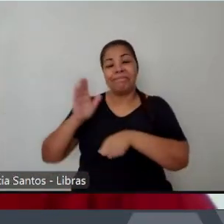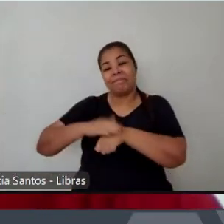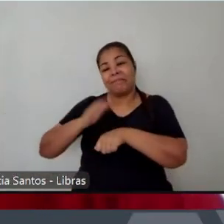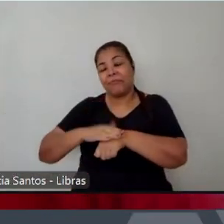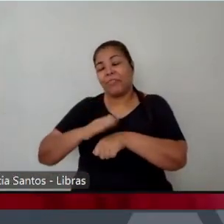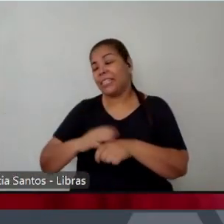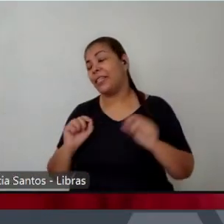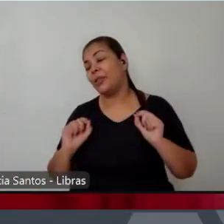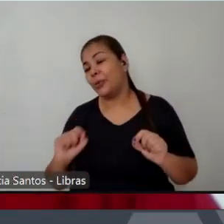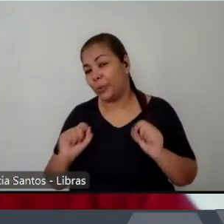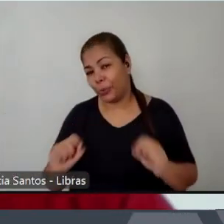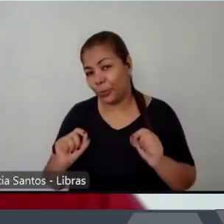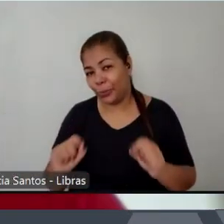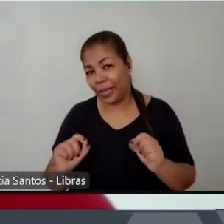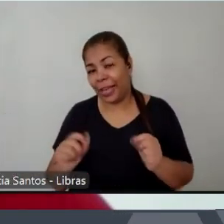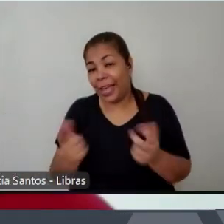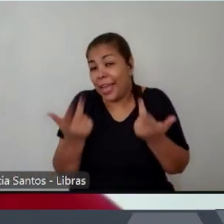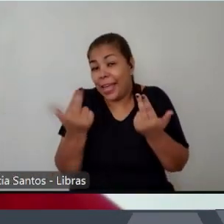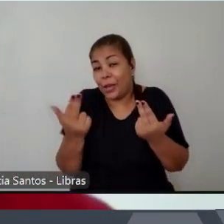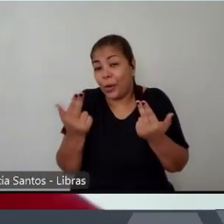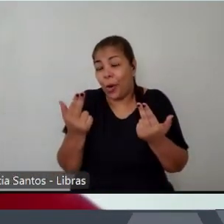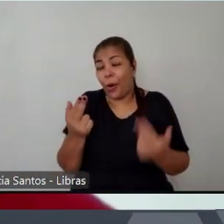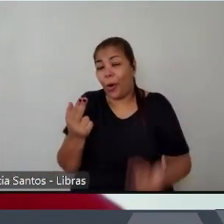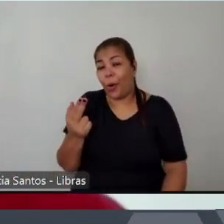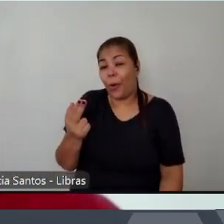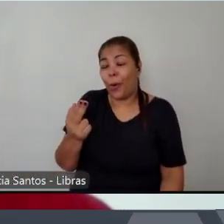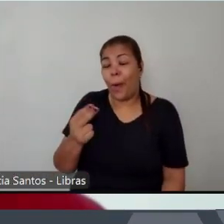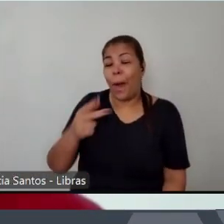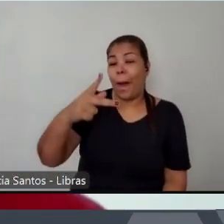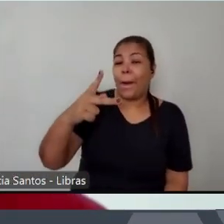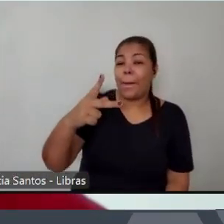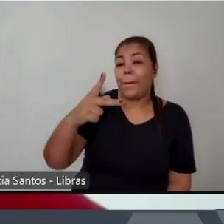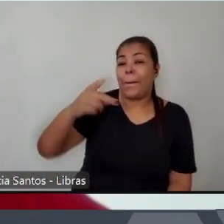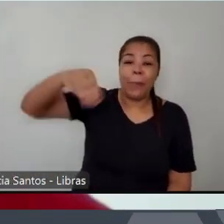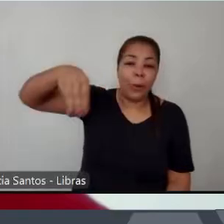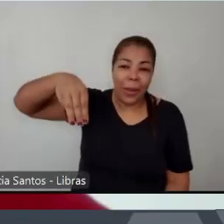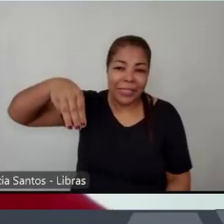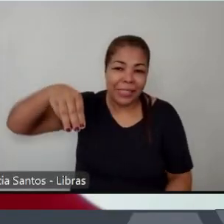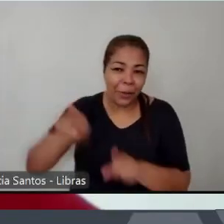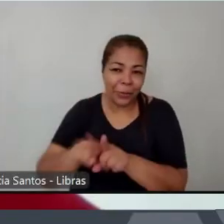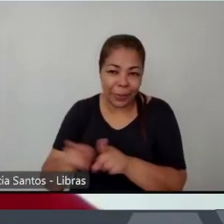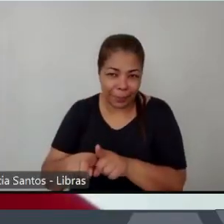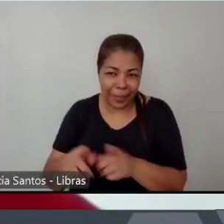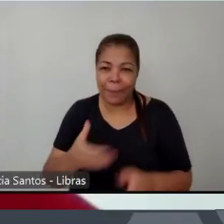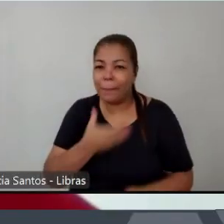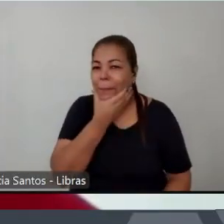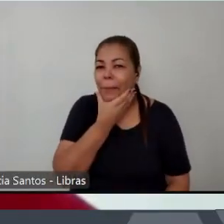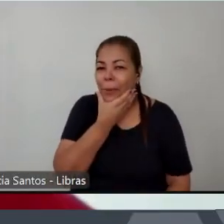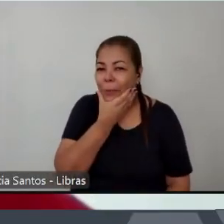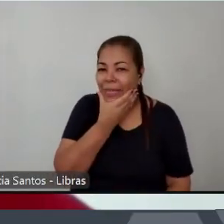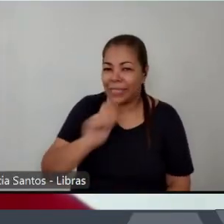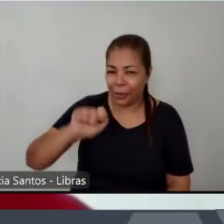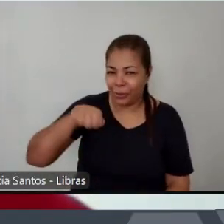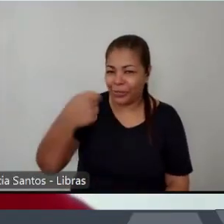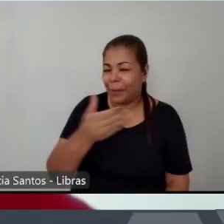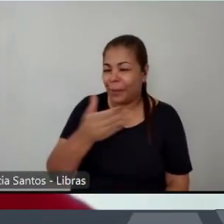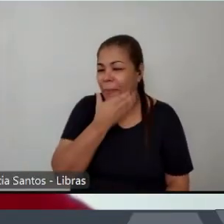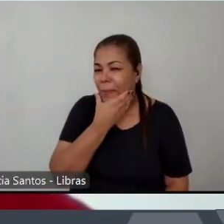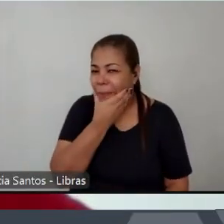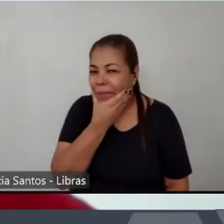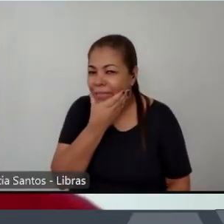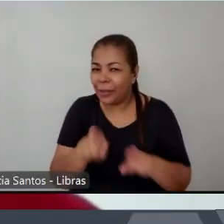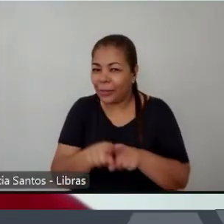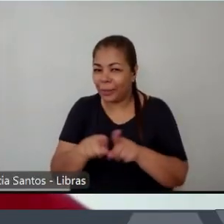com o Pablo Marçal acho interessante o Pablo Marçal já é uma coisa mais moderna ele não tem aquele anacronismo aquela